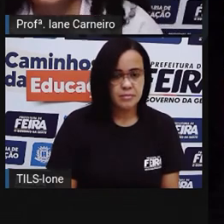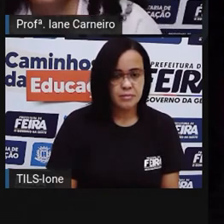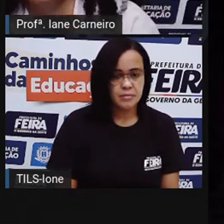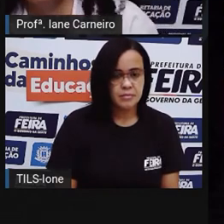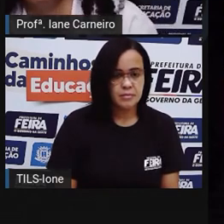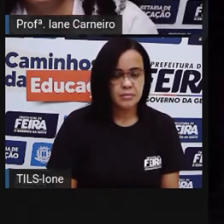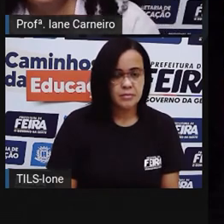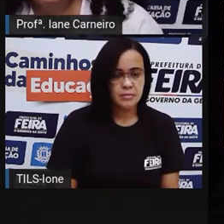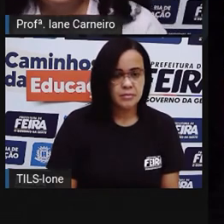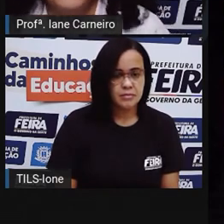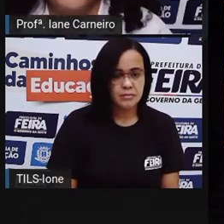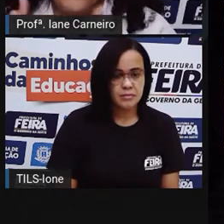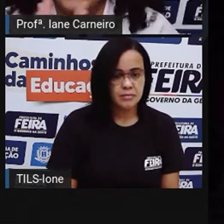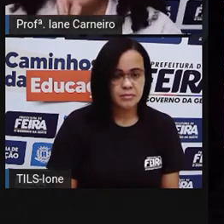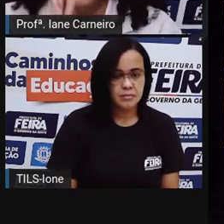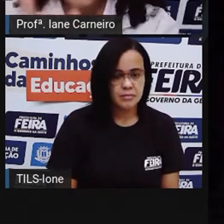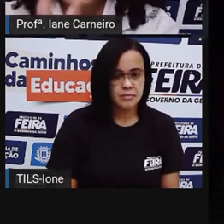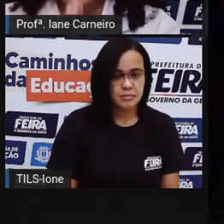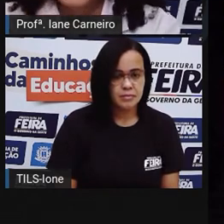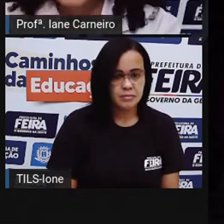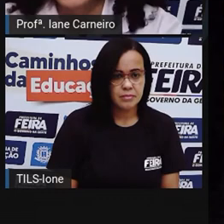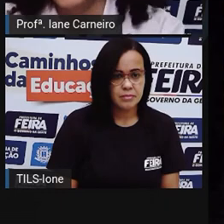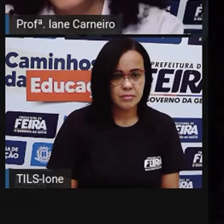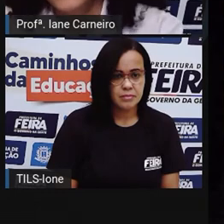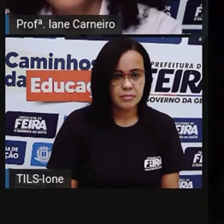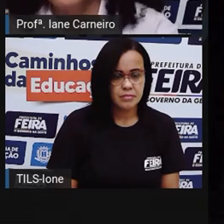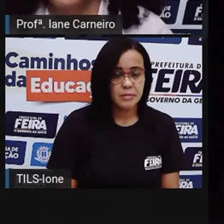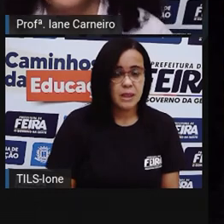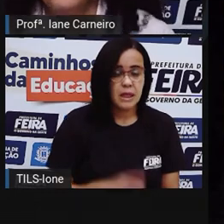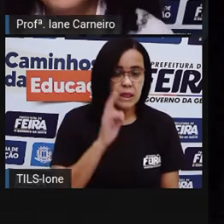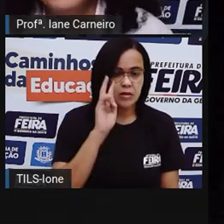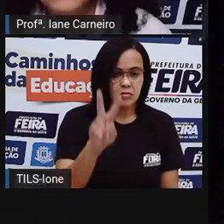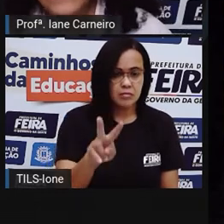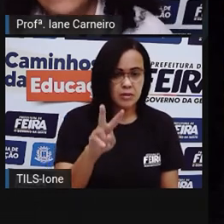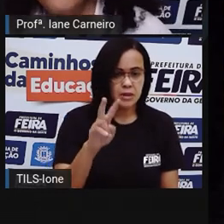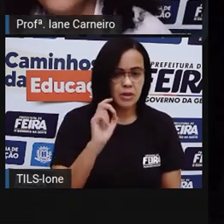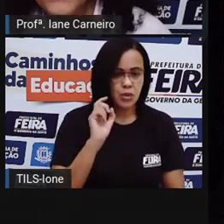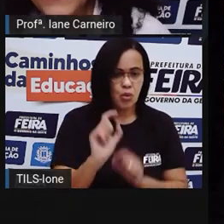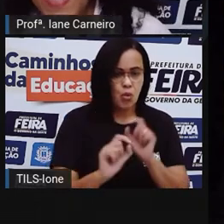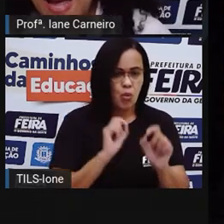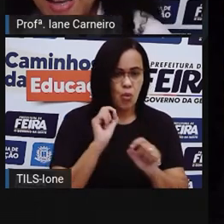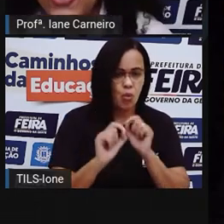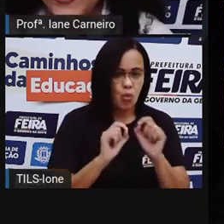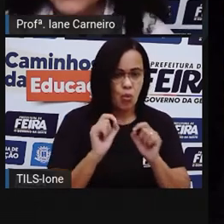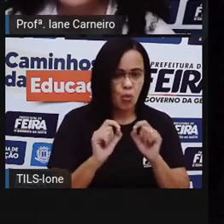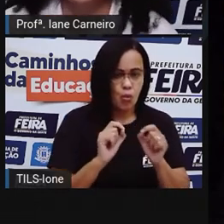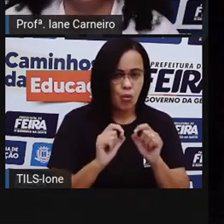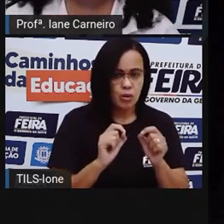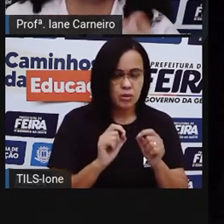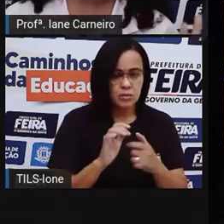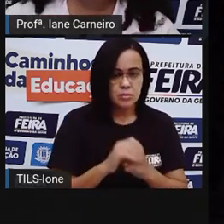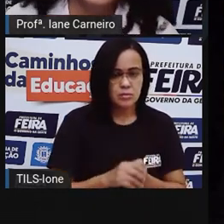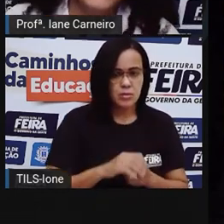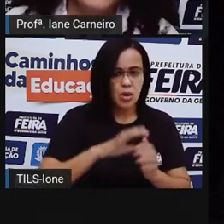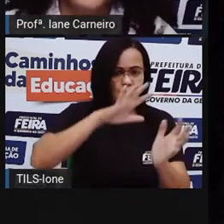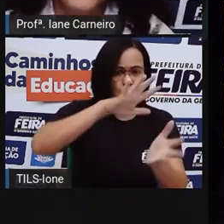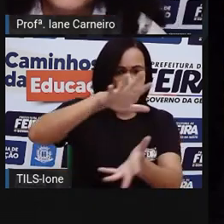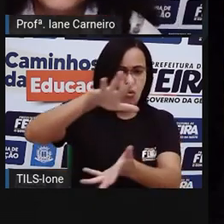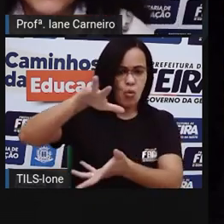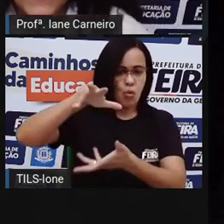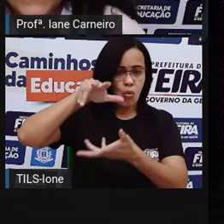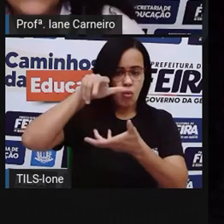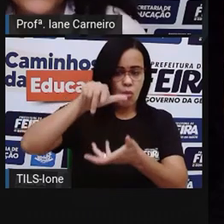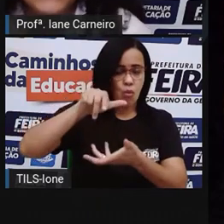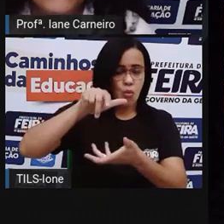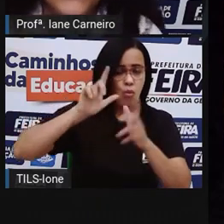com relação à nossa visão aqui, né? O globo terrestre, ele está à direita ou